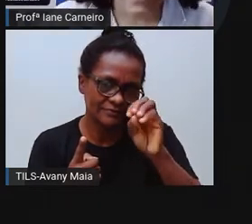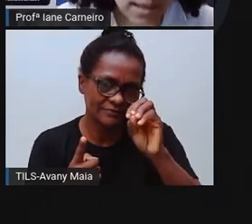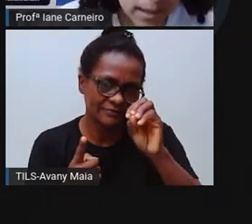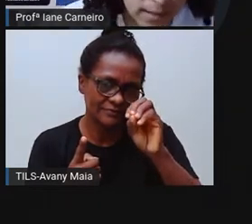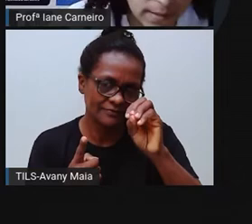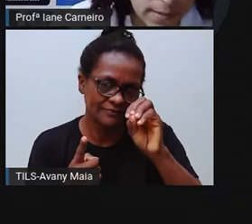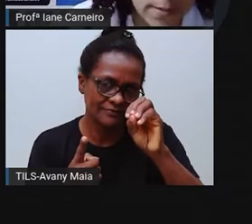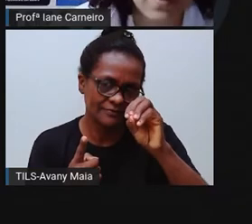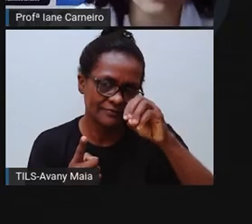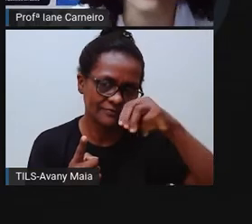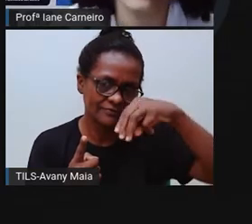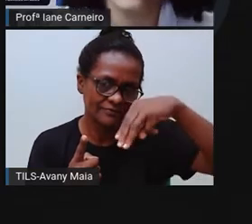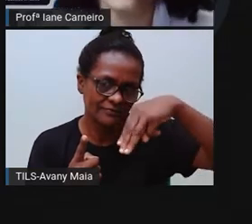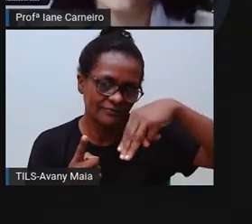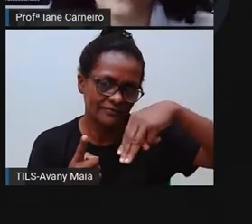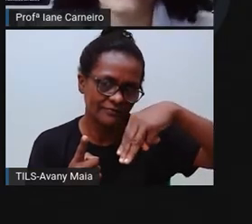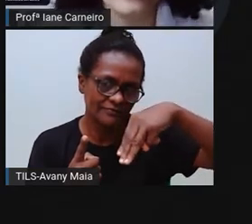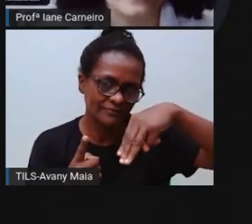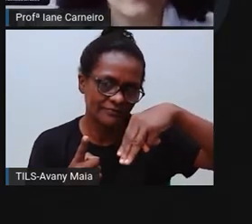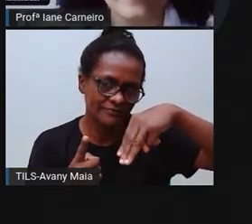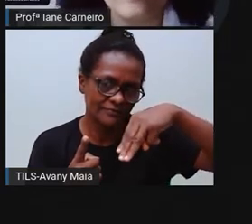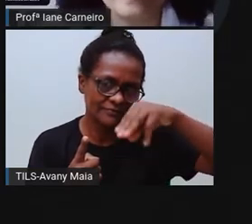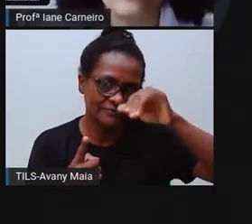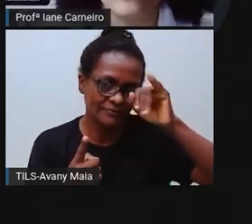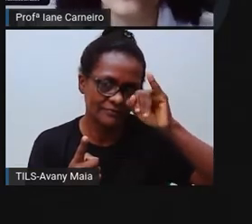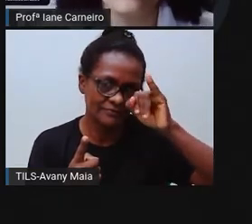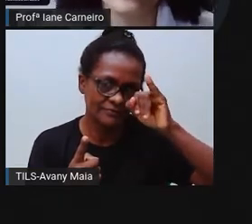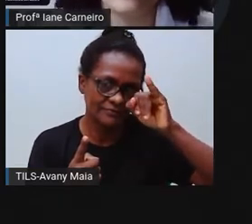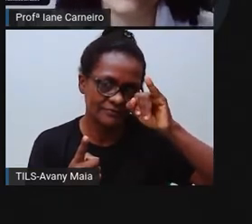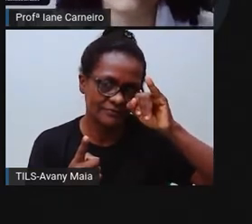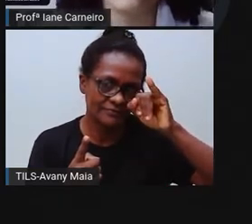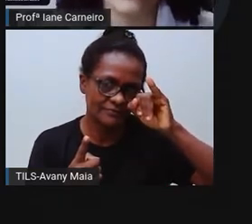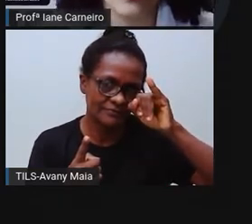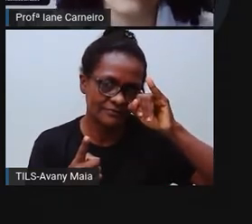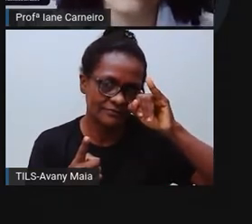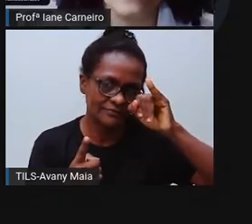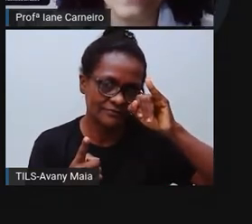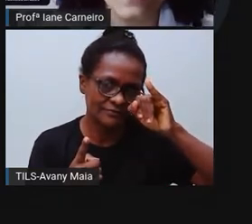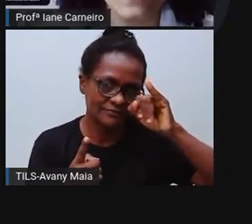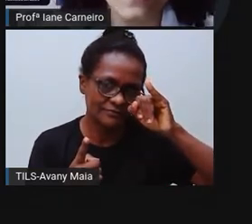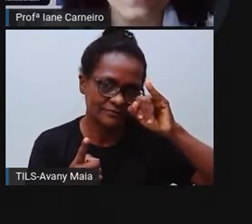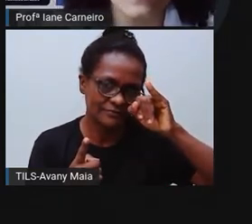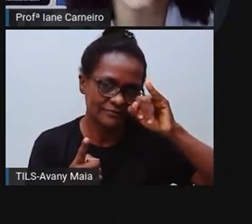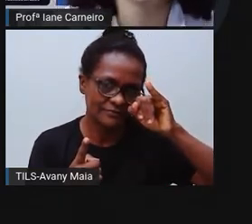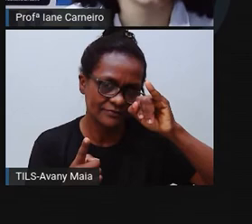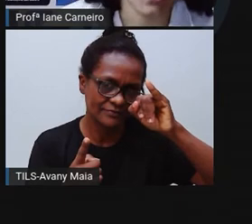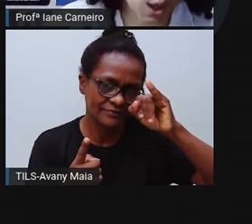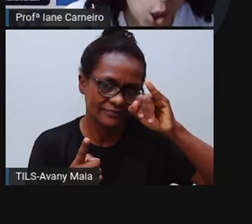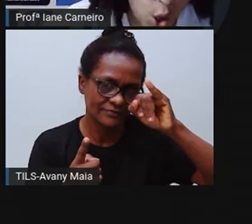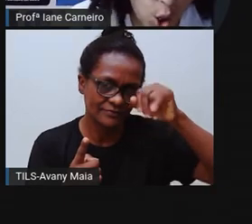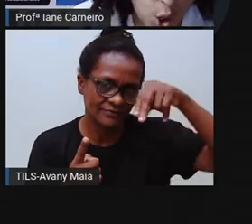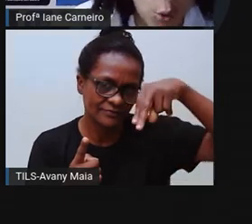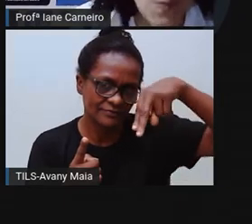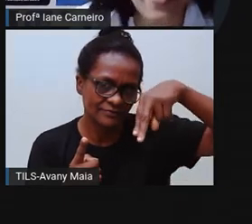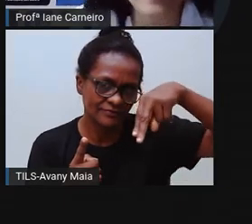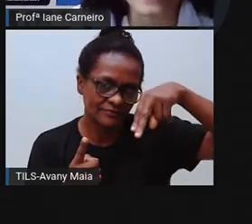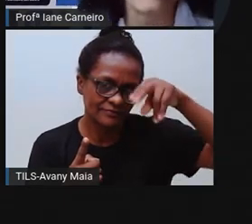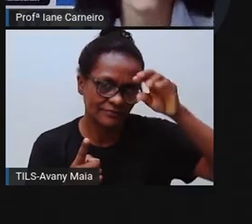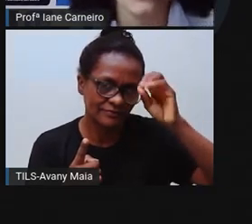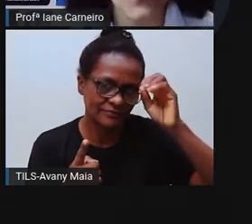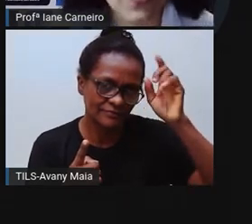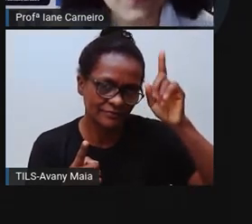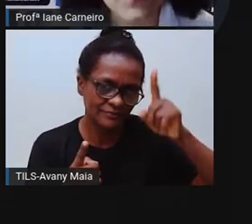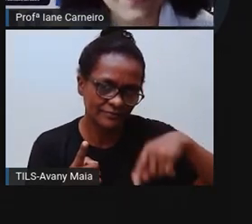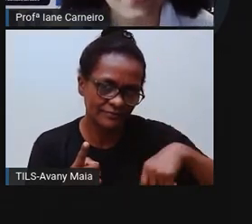Mi. Falta o que agora a gente escreveu? Ó. Já escrevemos Dó, Mi, Nó. Como é que eu